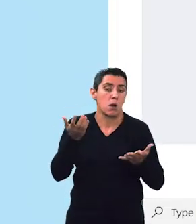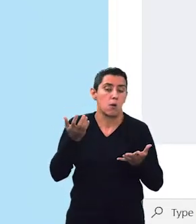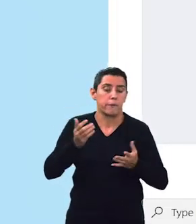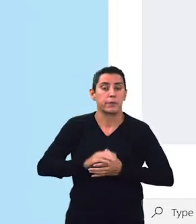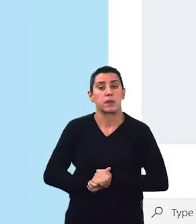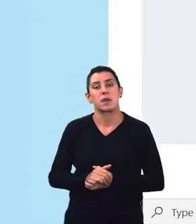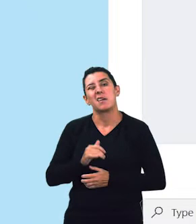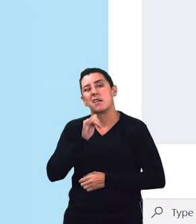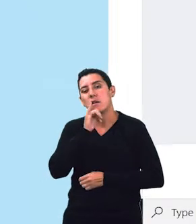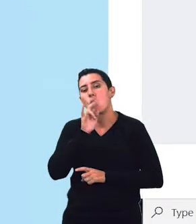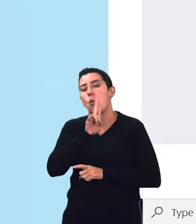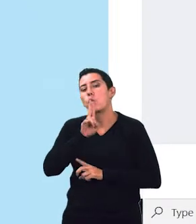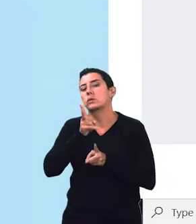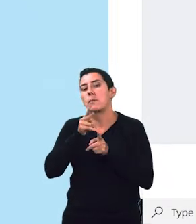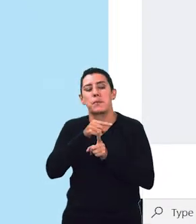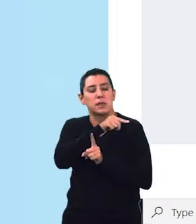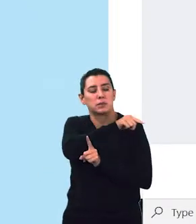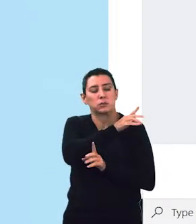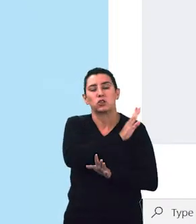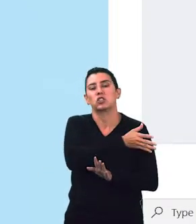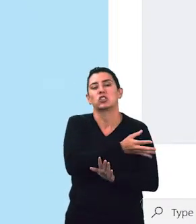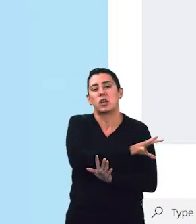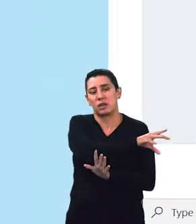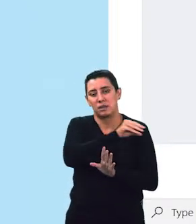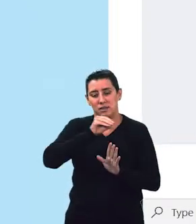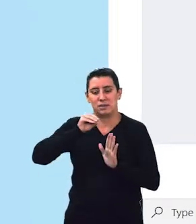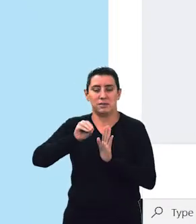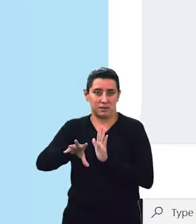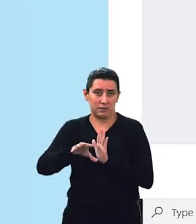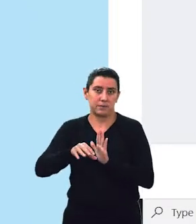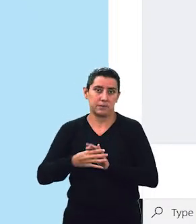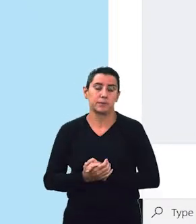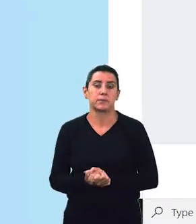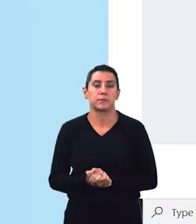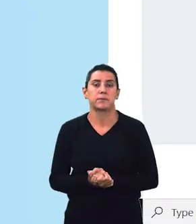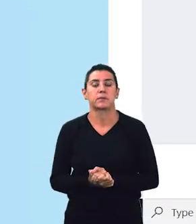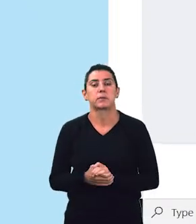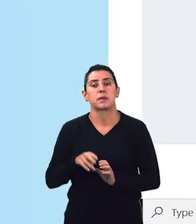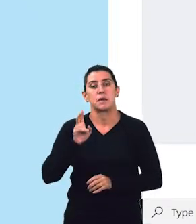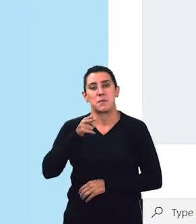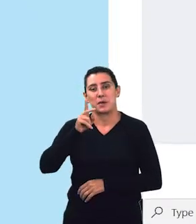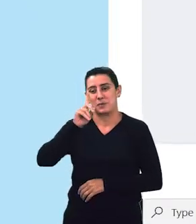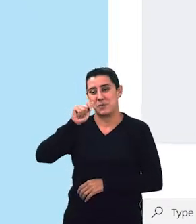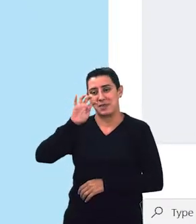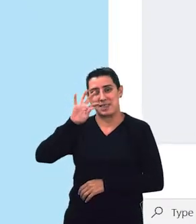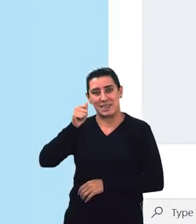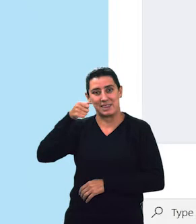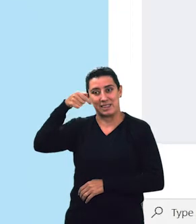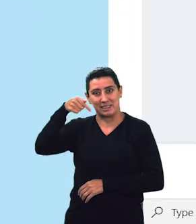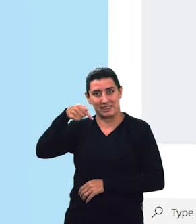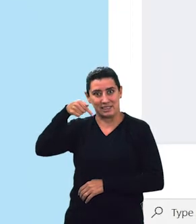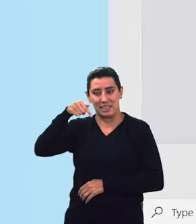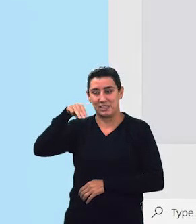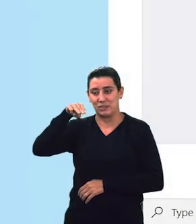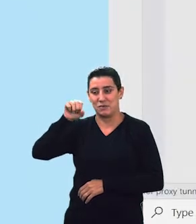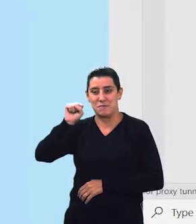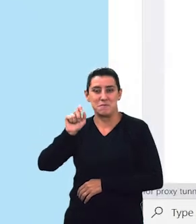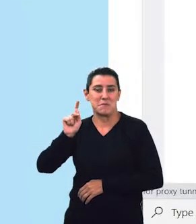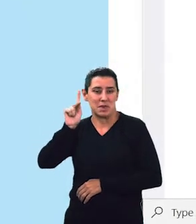utilizar uma que já foi feita em uma etapa anterior. Dataset, Mask. Basta selecionar.